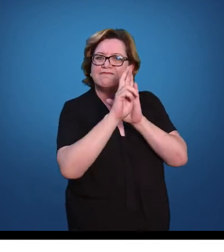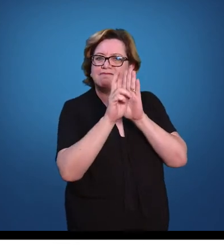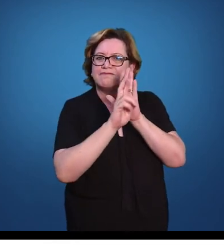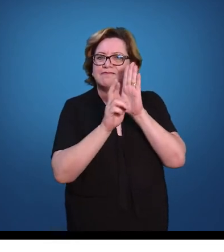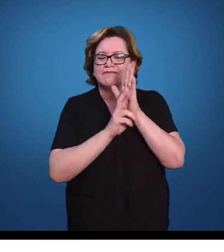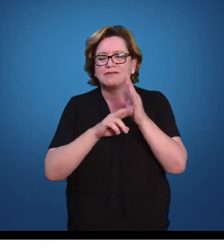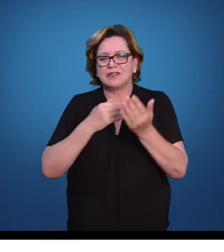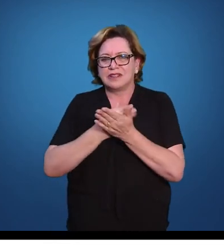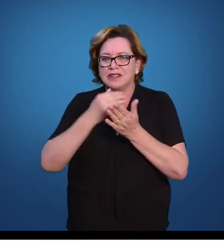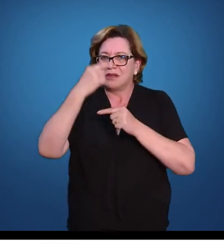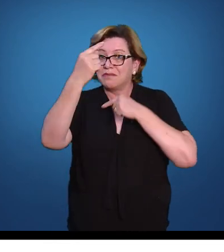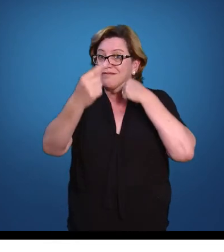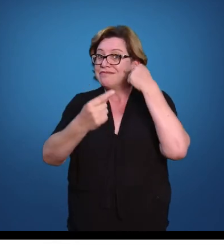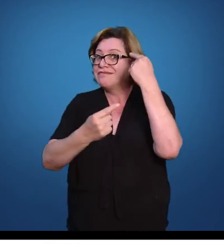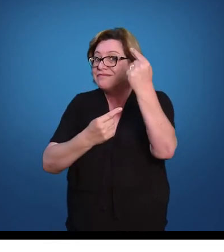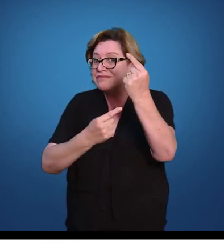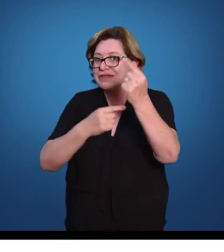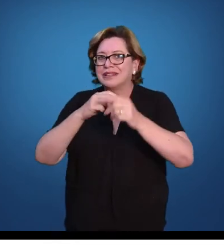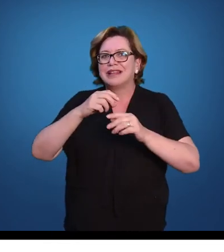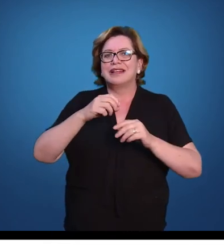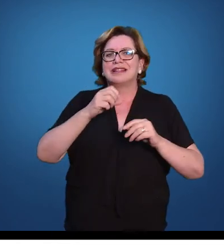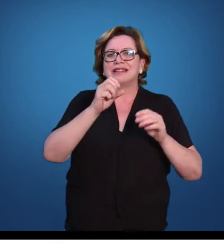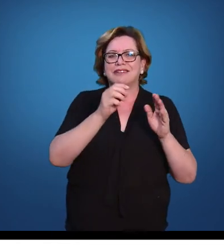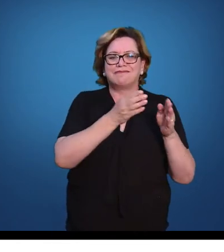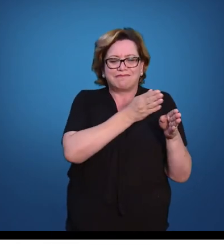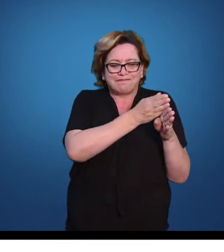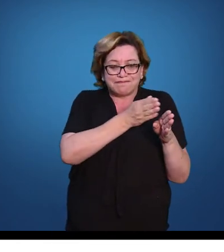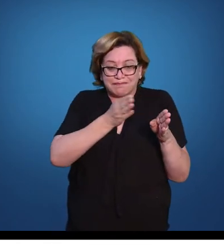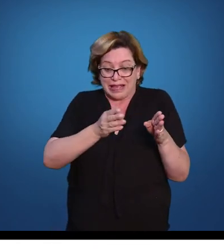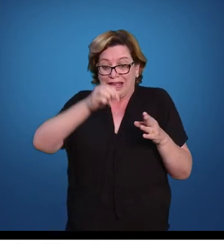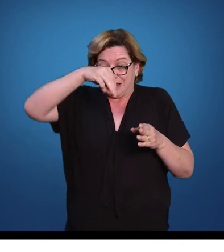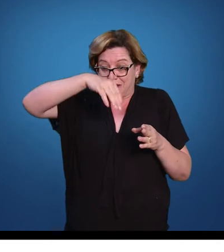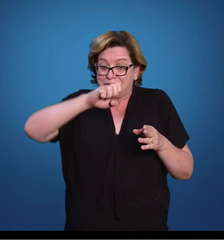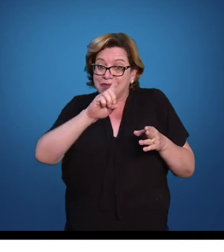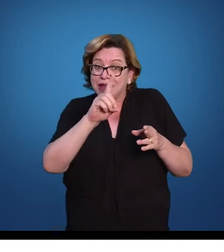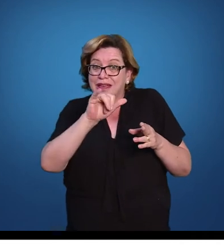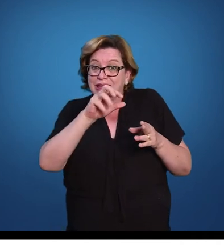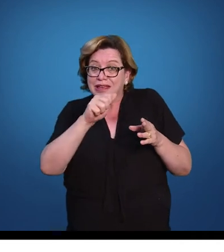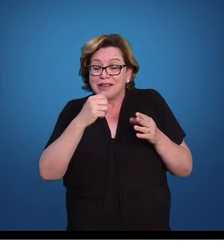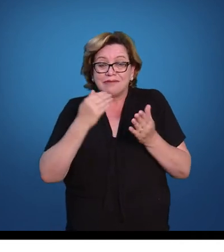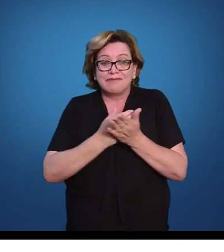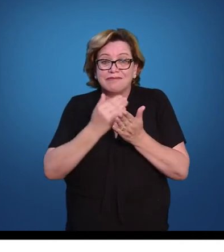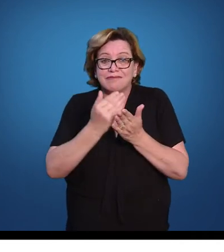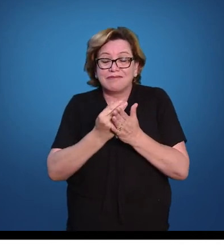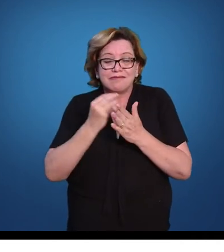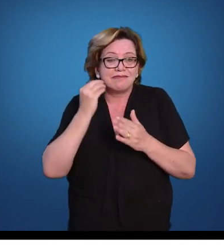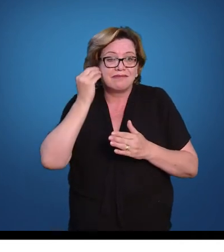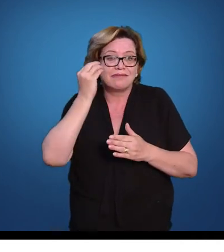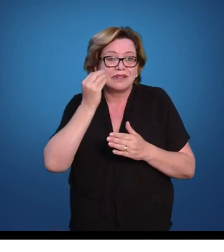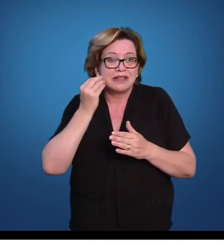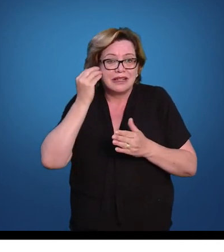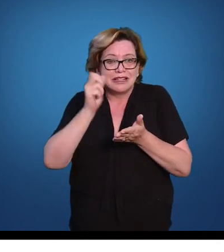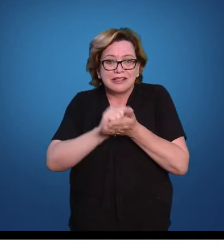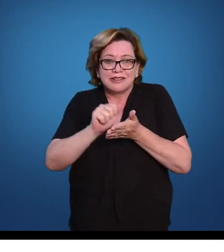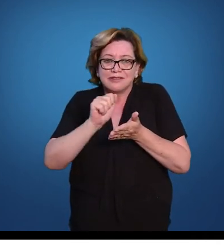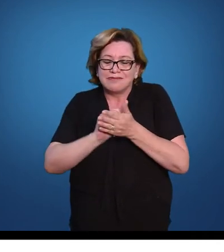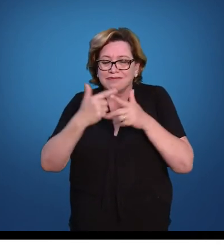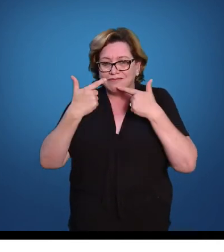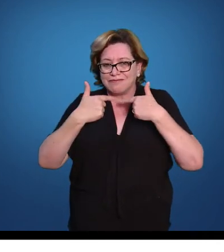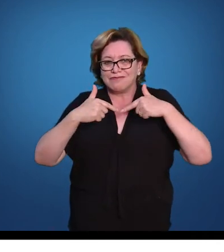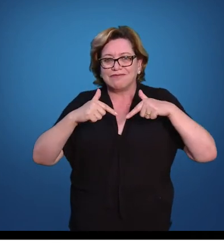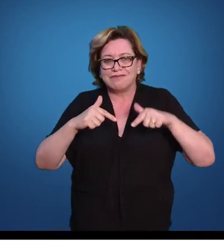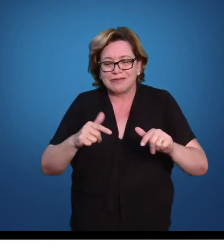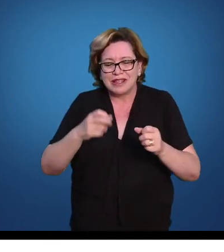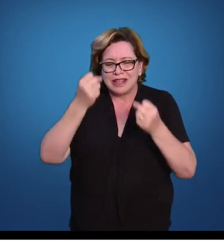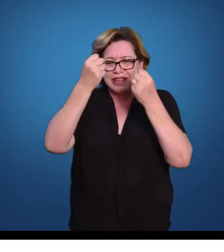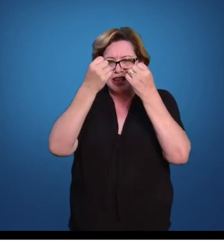desencadear, depois, lá na Idade Média, numa tentativa muito forte de prescrever a língua, de